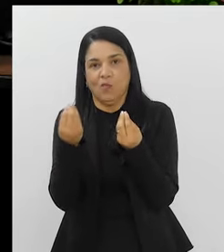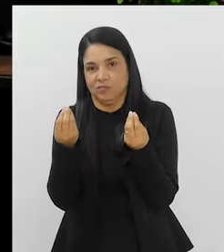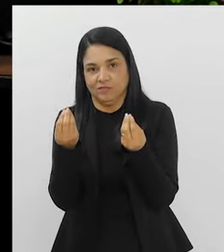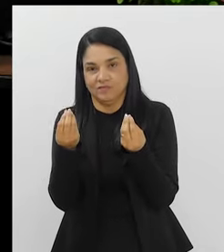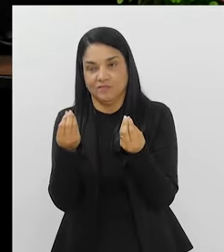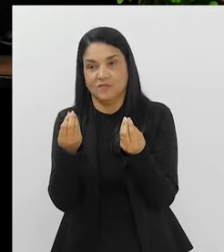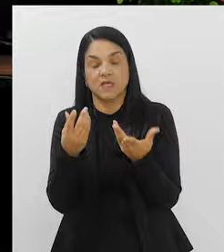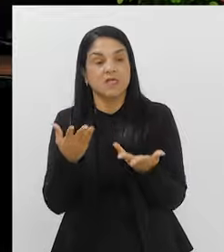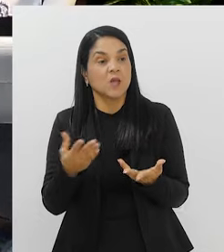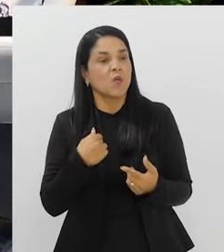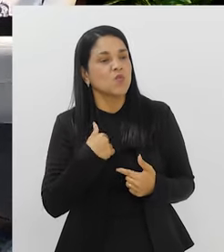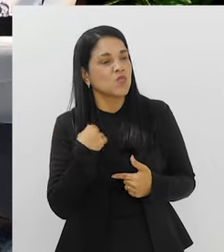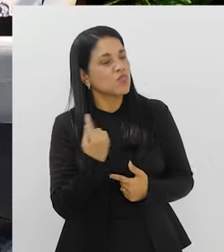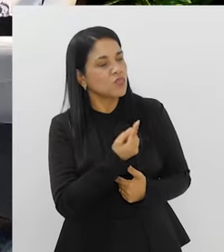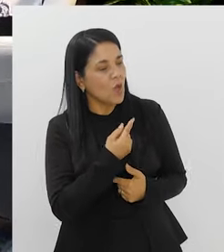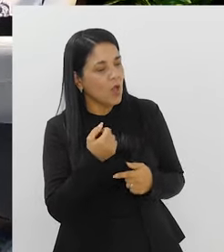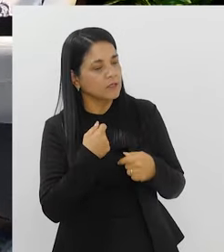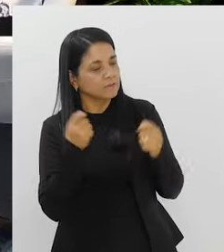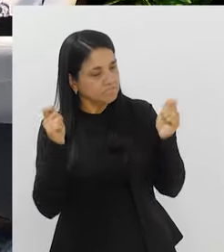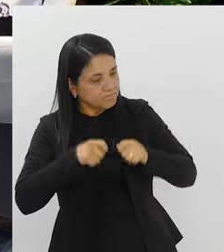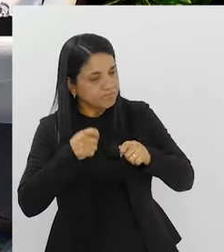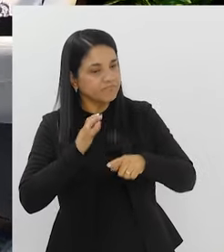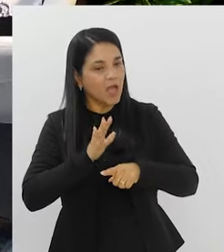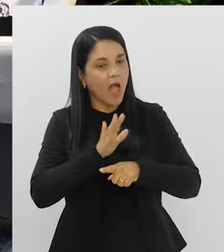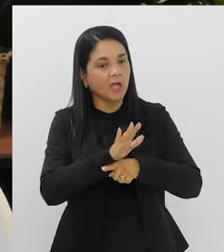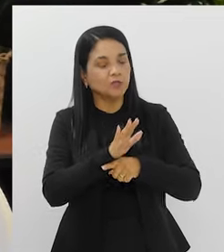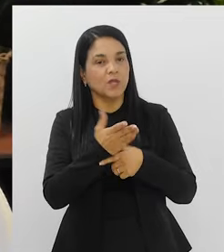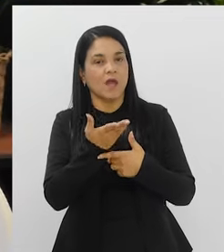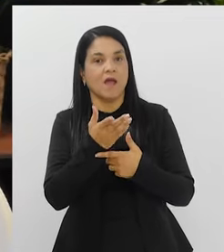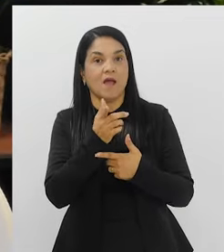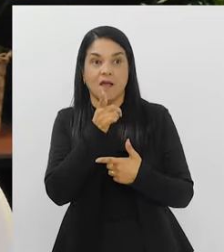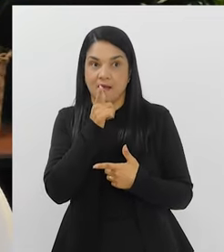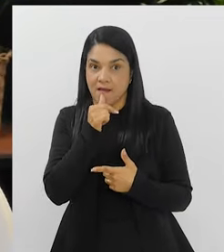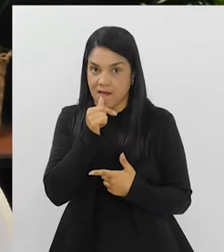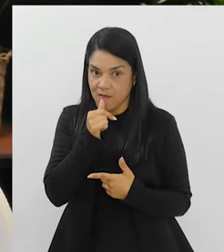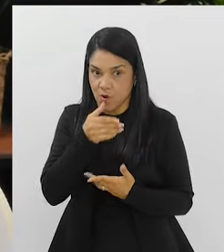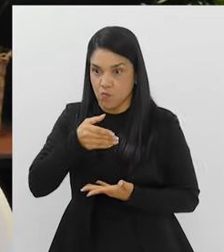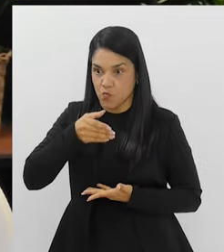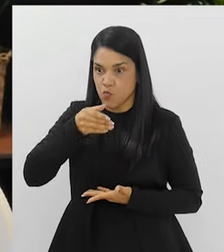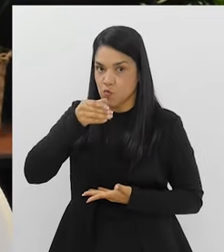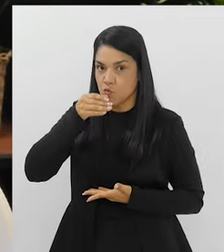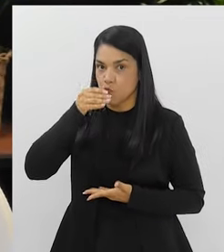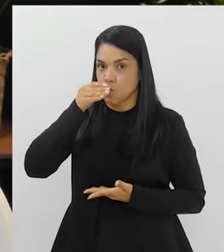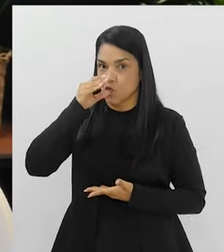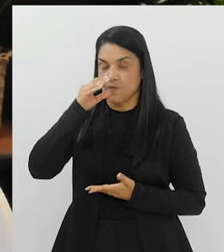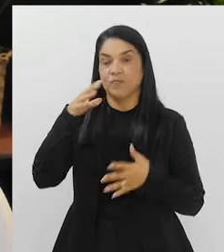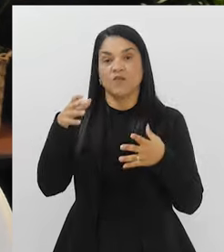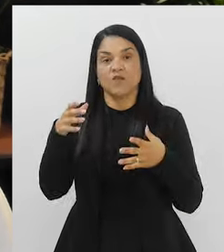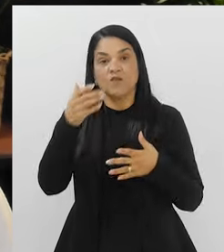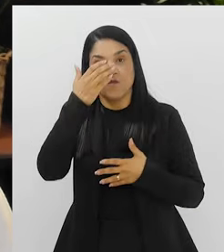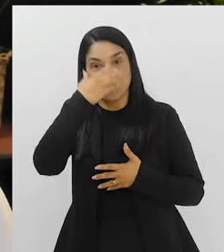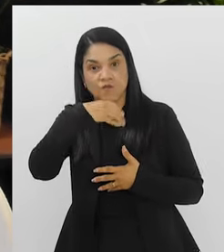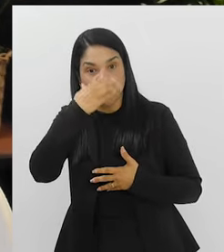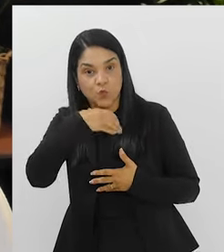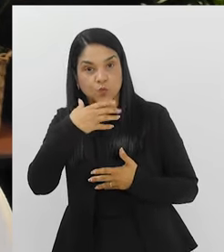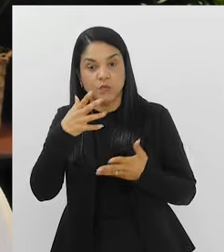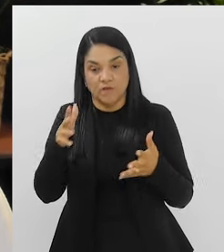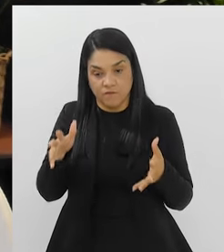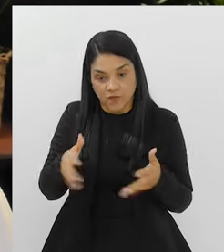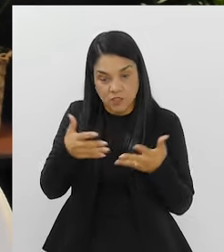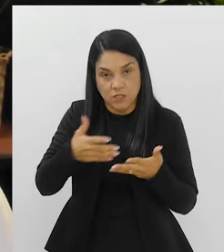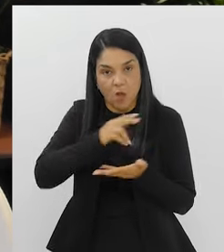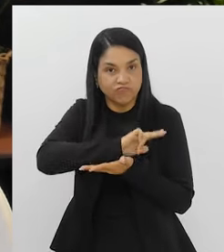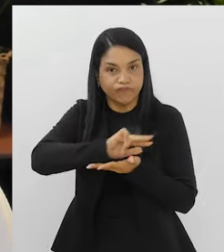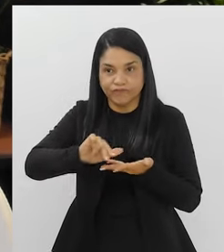Né? Então, de que forma, assim, nós podemos ajudar? Você falou do consumo de água, né? Frutas, algum